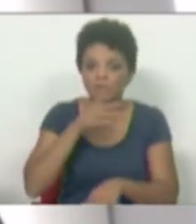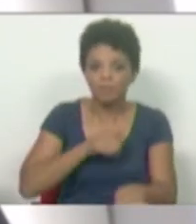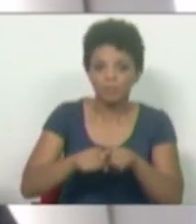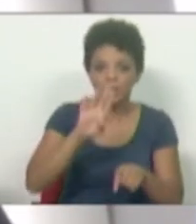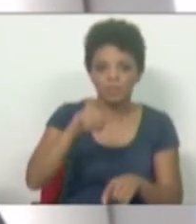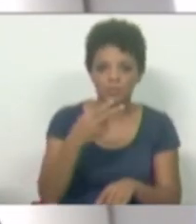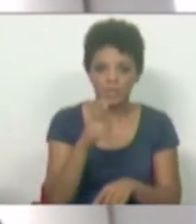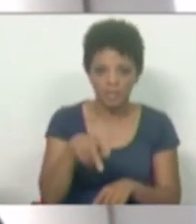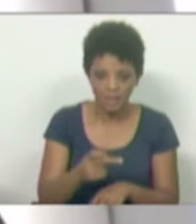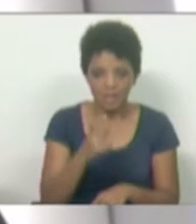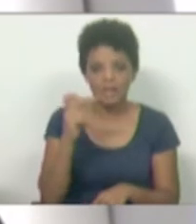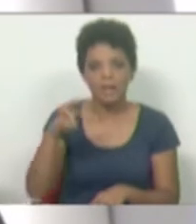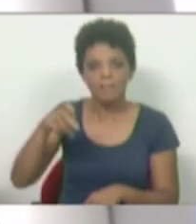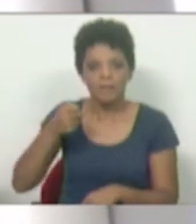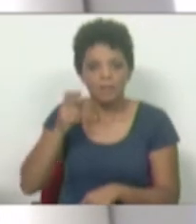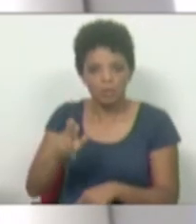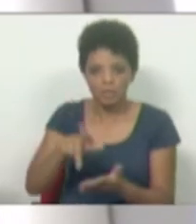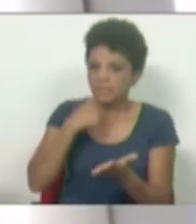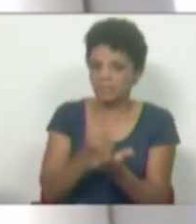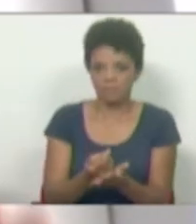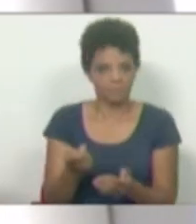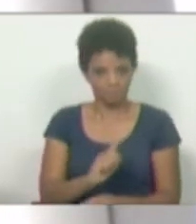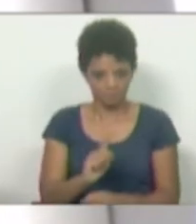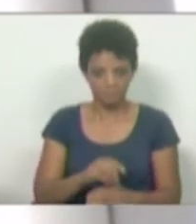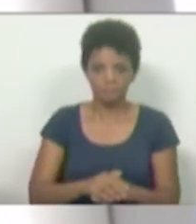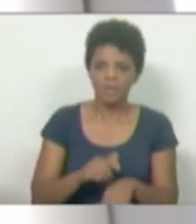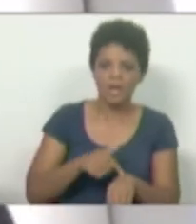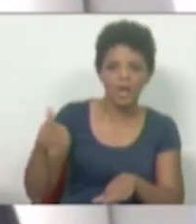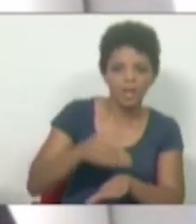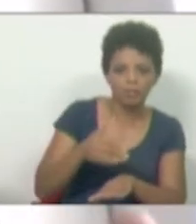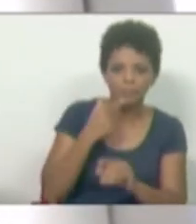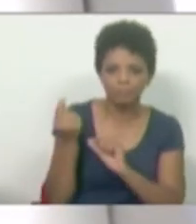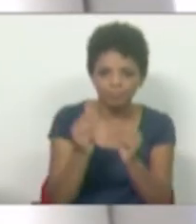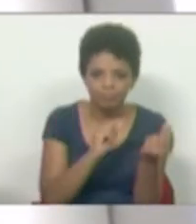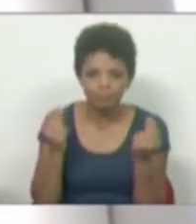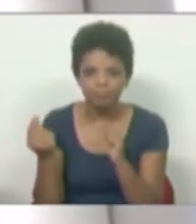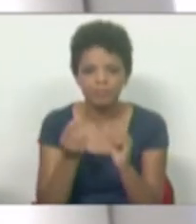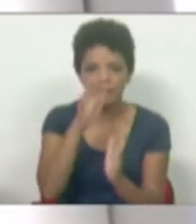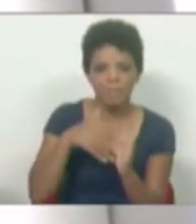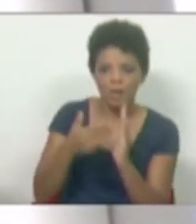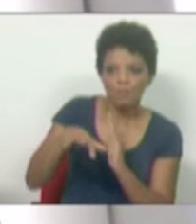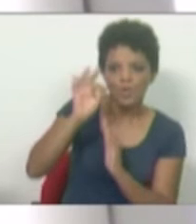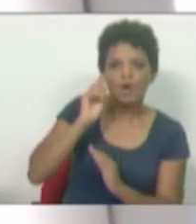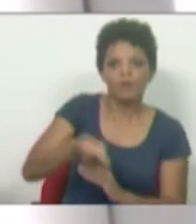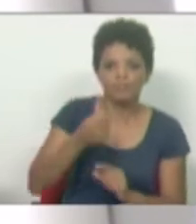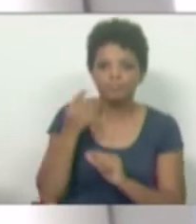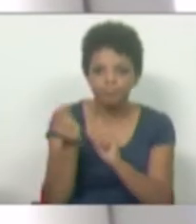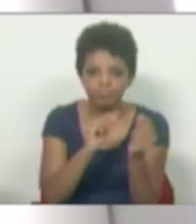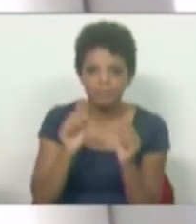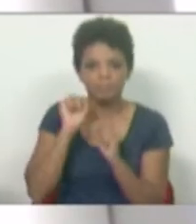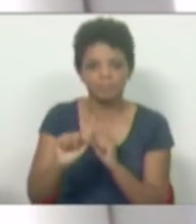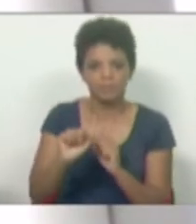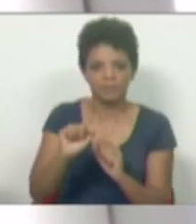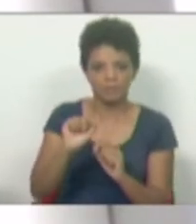Susana Amador. Não foi sempre assim. Houve um tempo em que a discussão das grandes opções do plano era a discussão nobre do ano